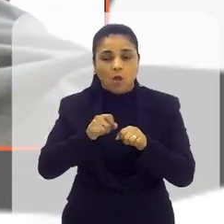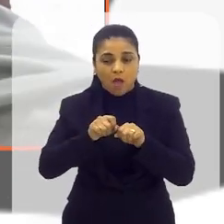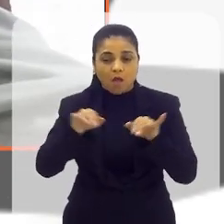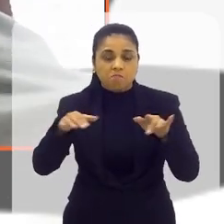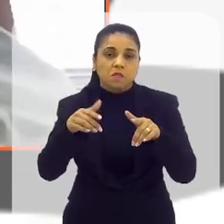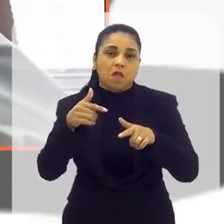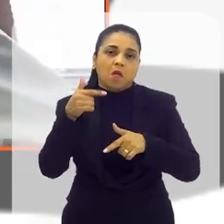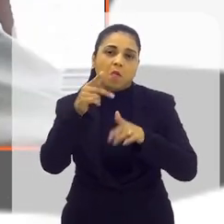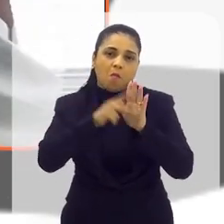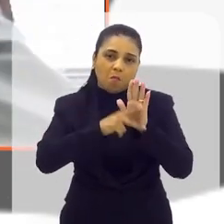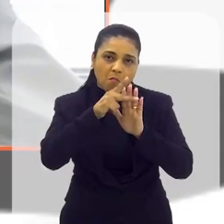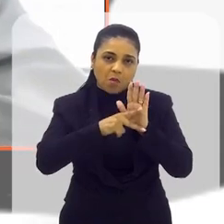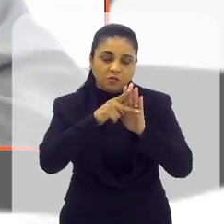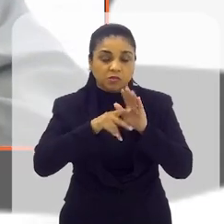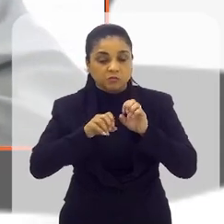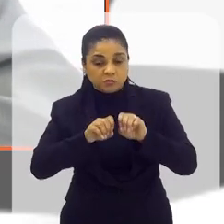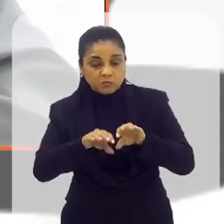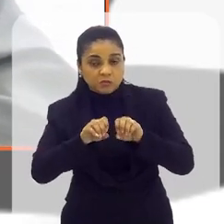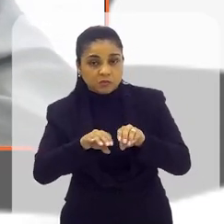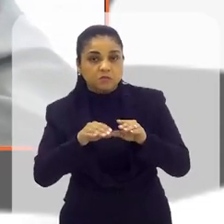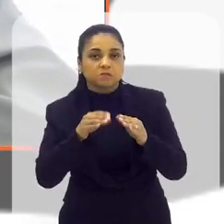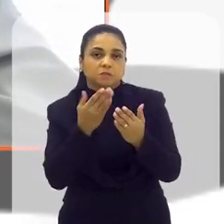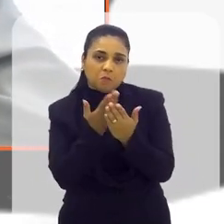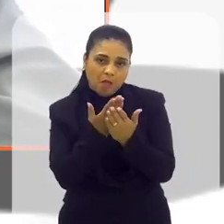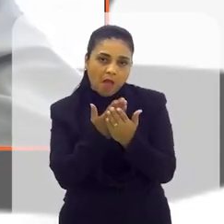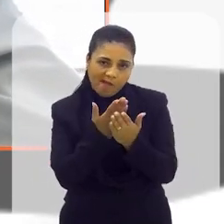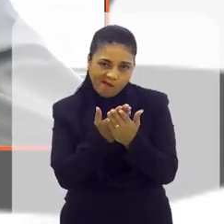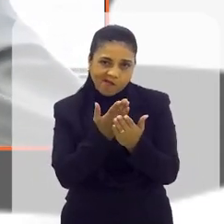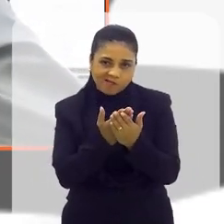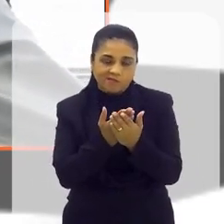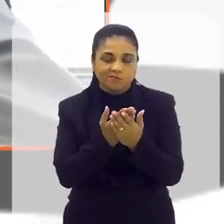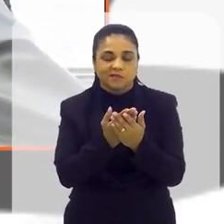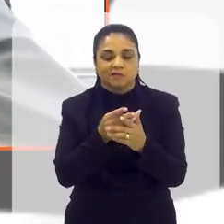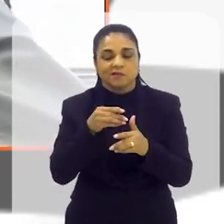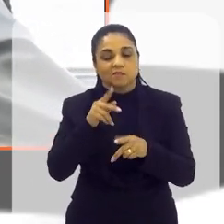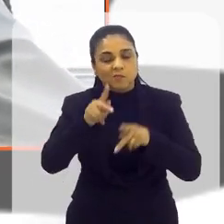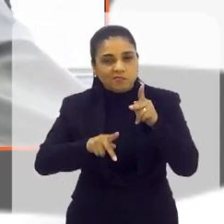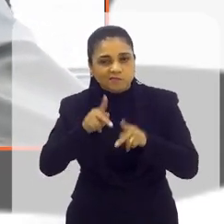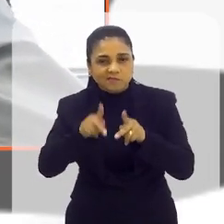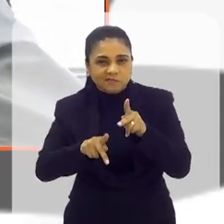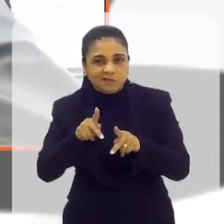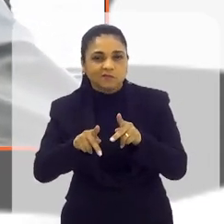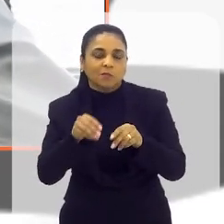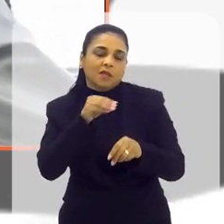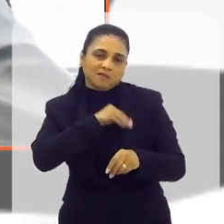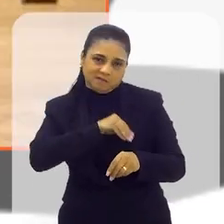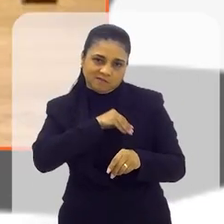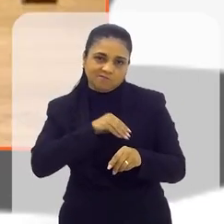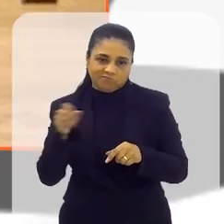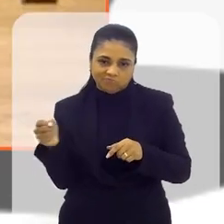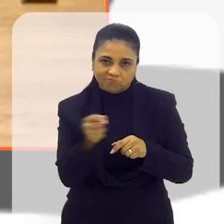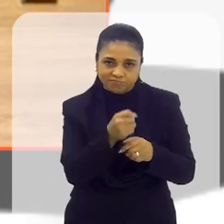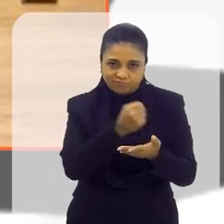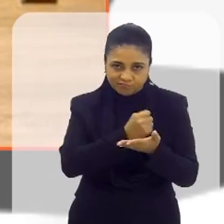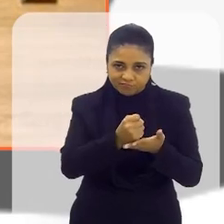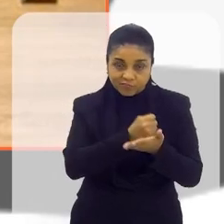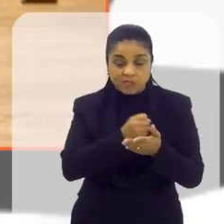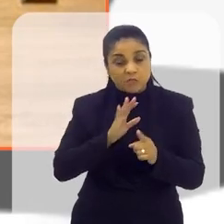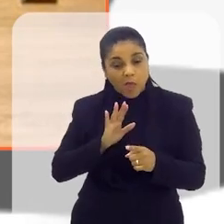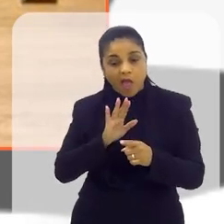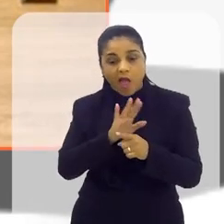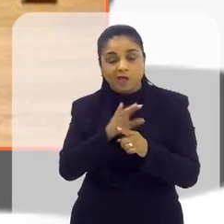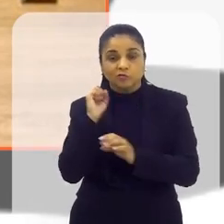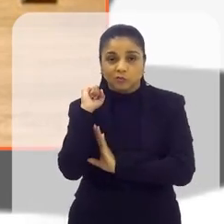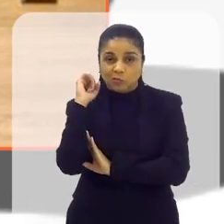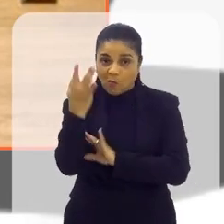na questão do ensino para poder gerar renda também para a população de Volta Redonda. Contribuindo também com